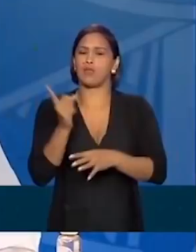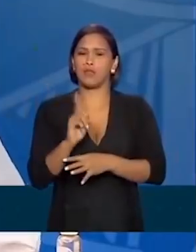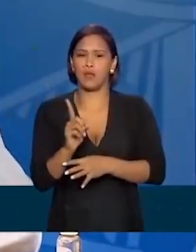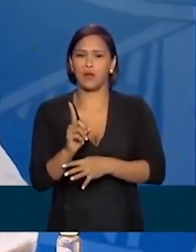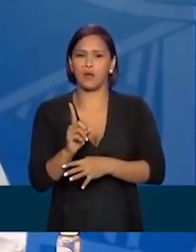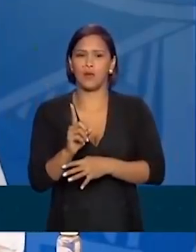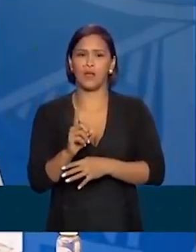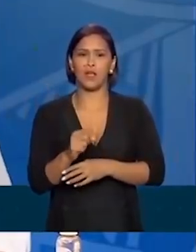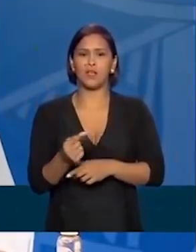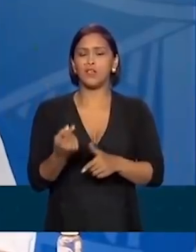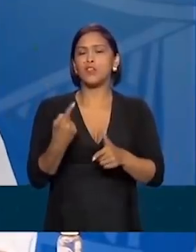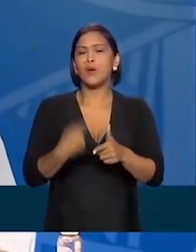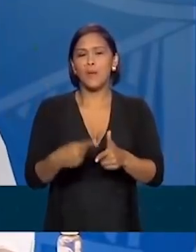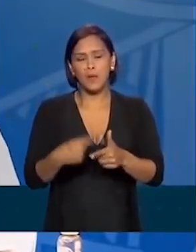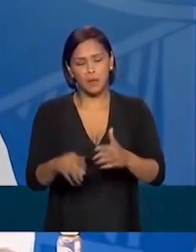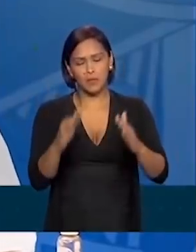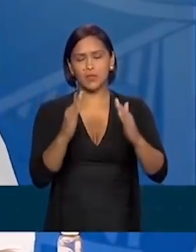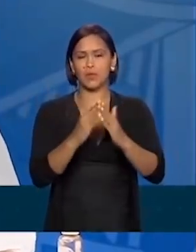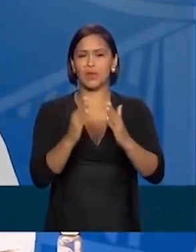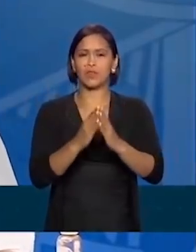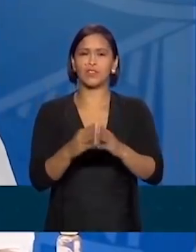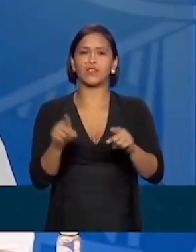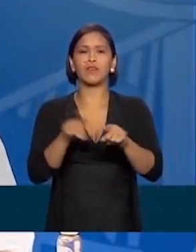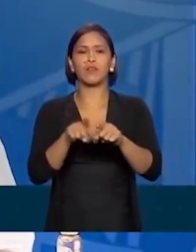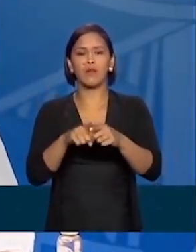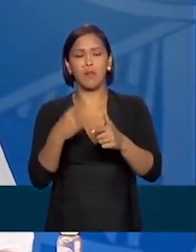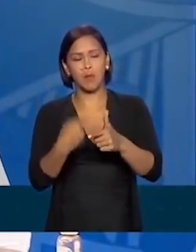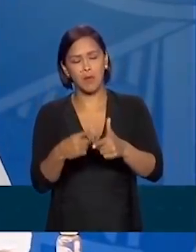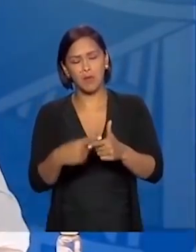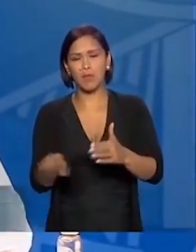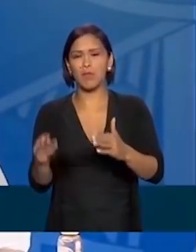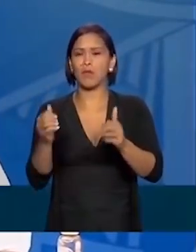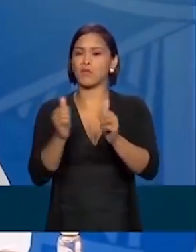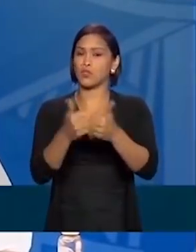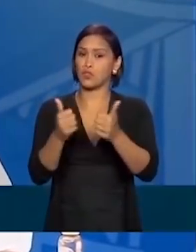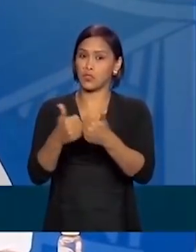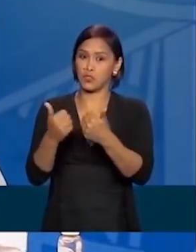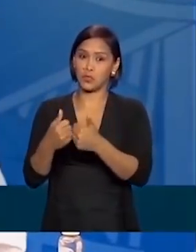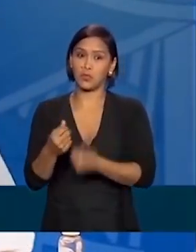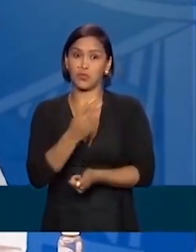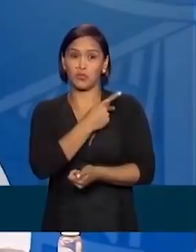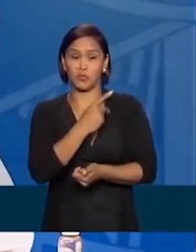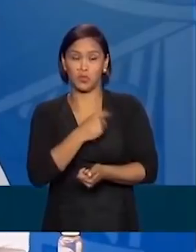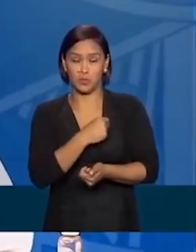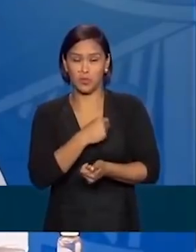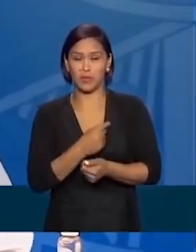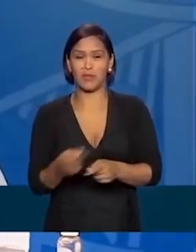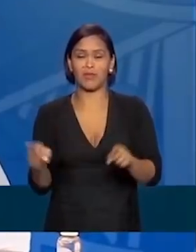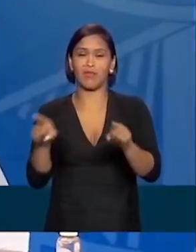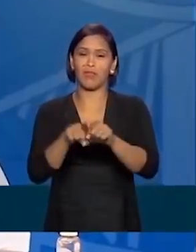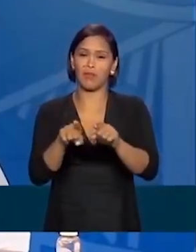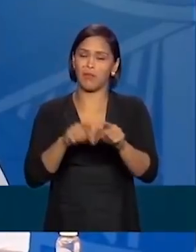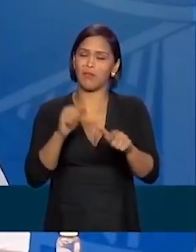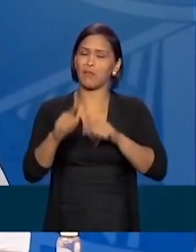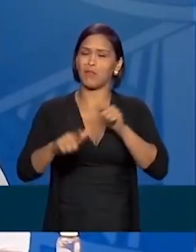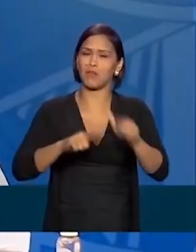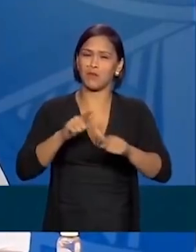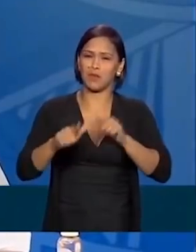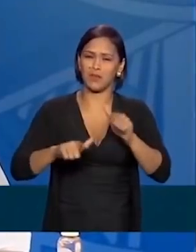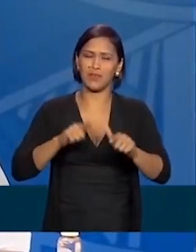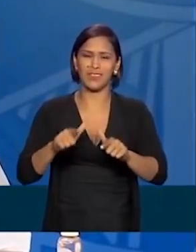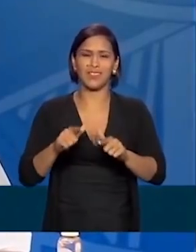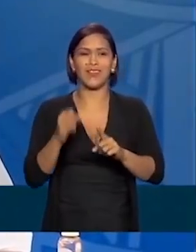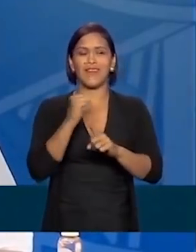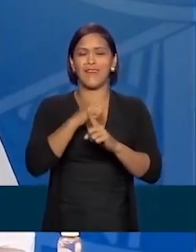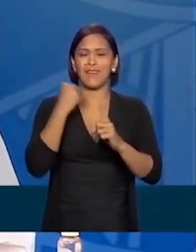moradia, nós temos fragilidades, nosso transporte público é muito precário, nós vamos ter que trabalhar muito essa questão de mobilidade